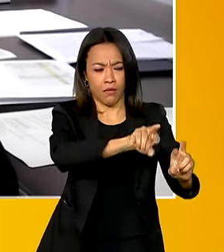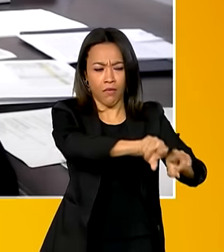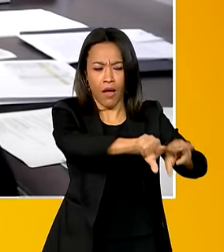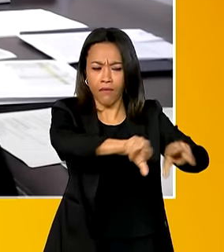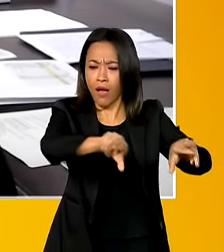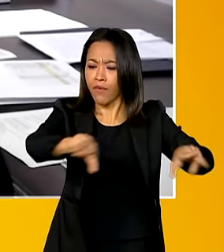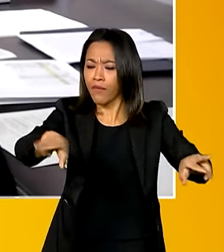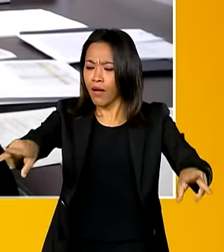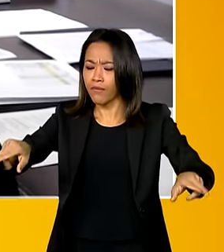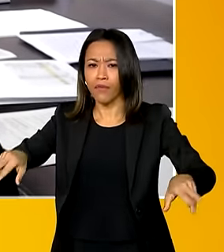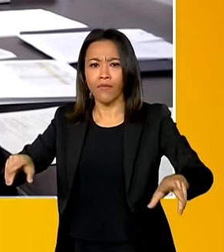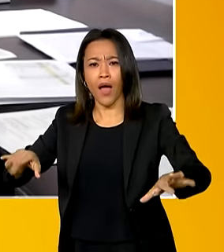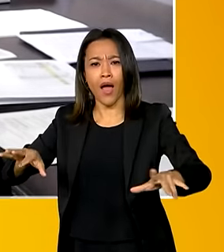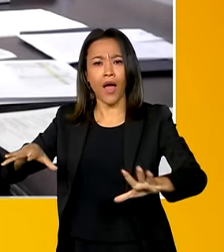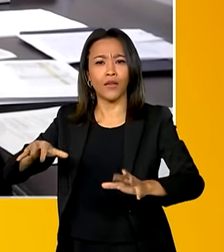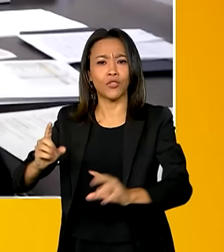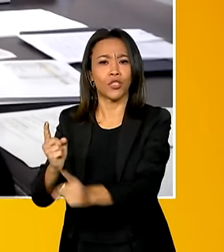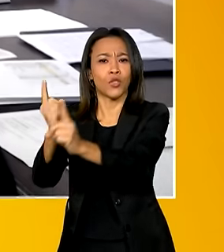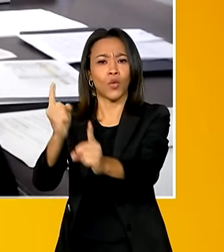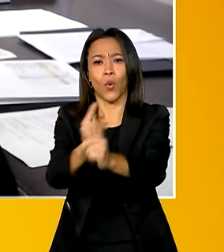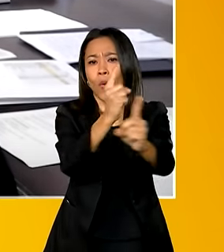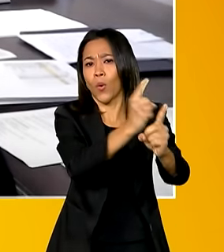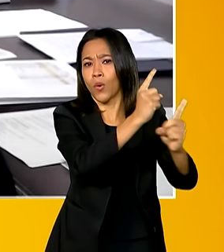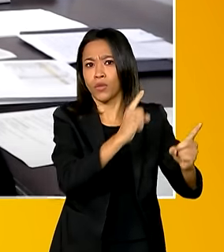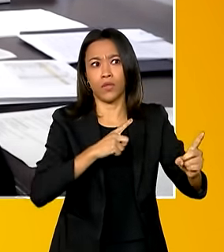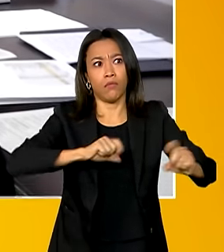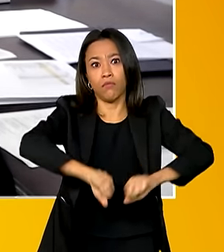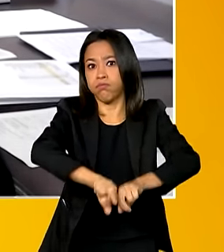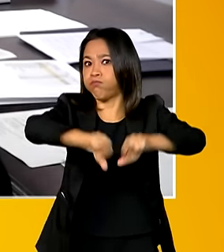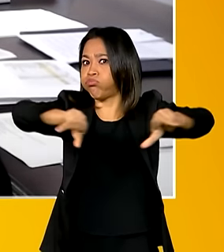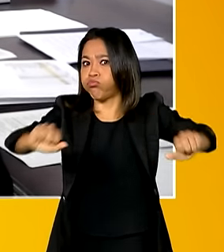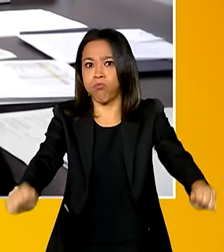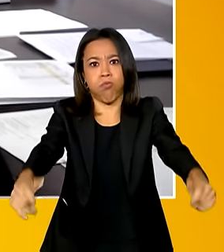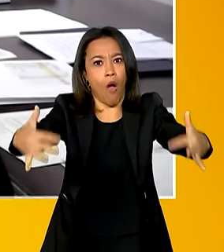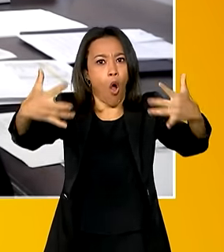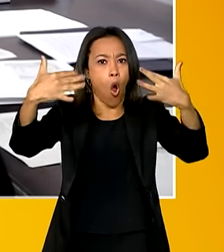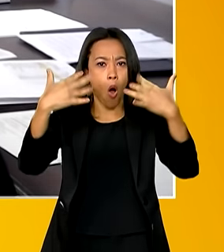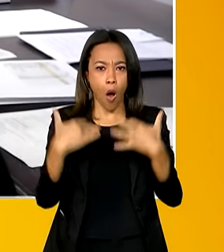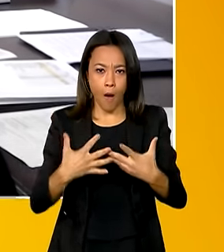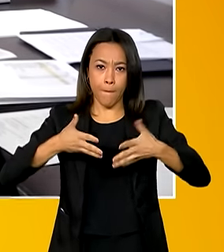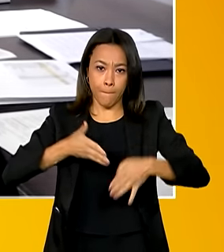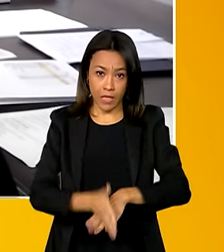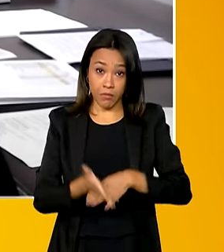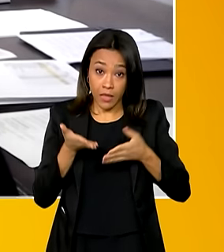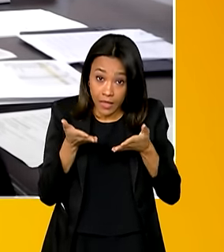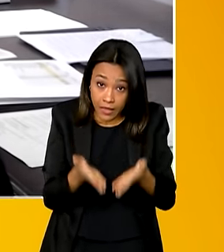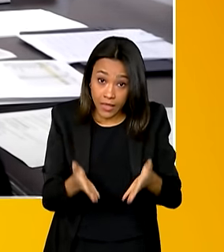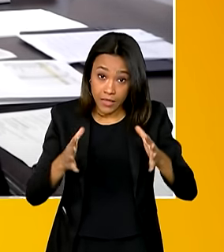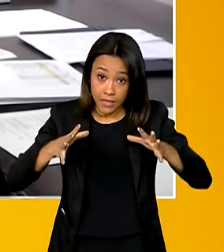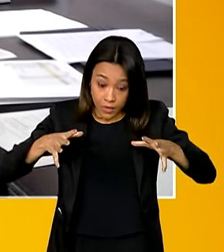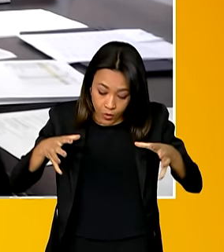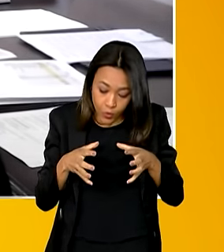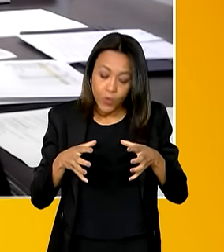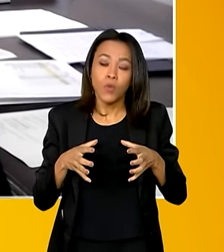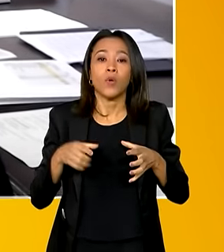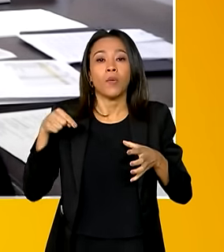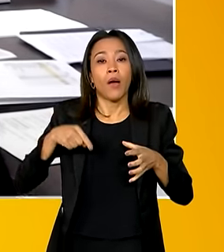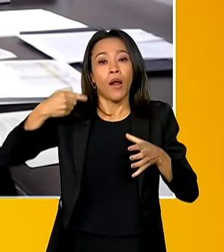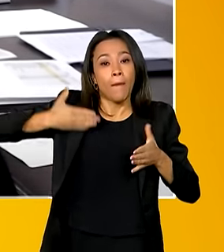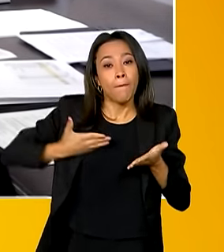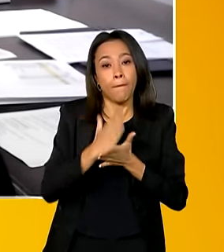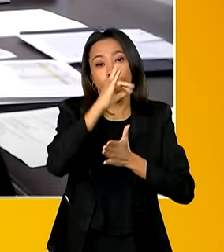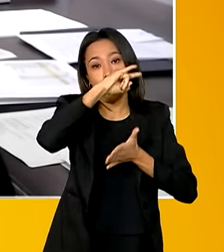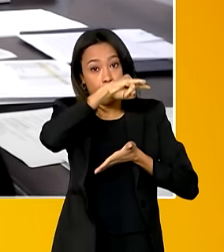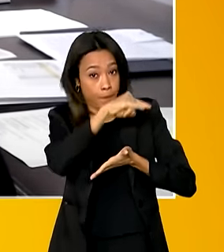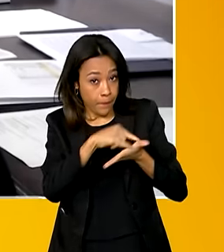poderá ter dezenas de milhares de pessoas participando. Diretamente nos debates do texto para aprovação do